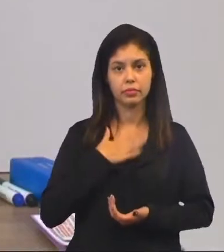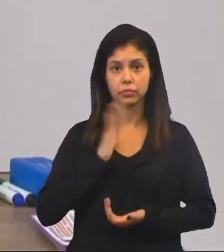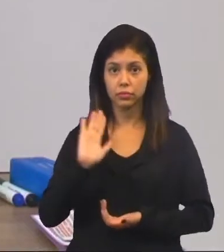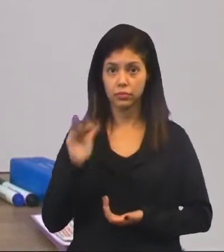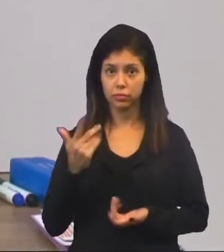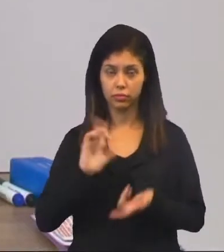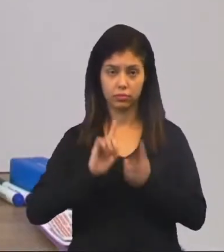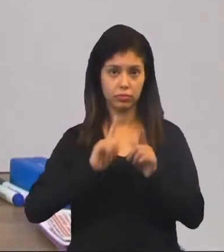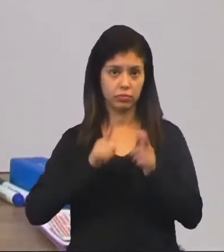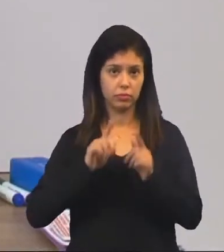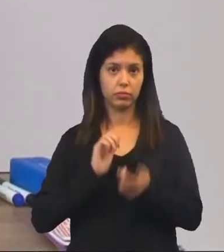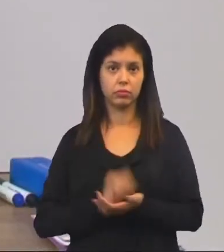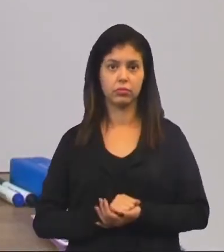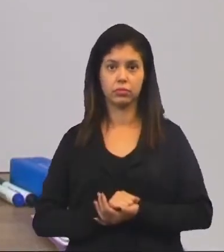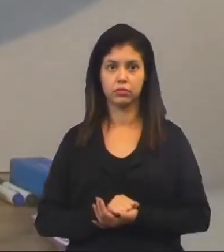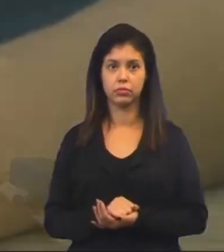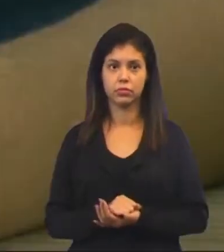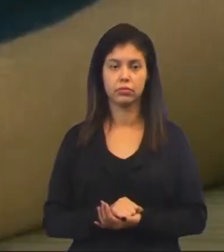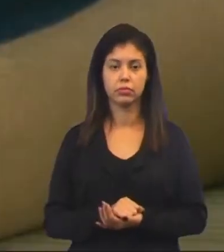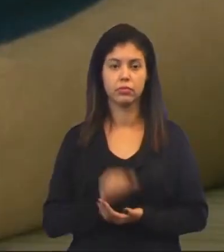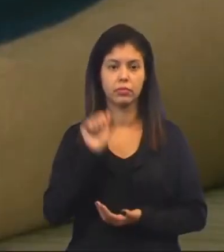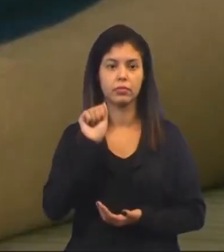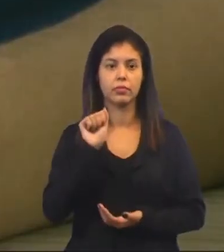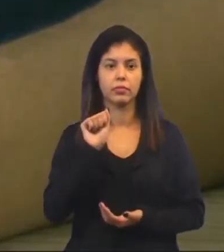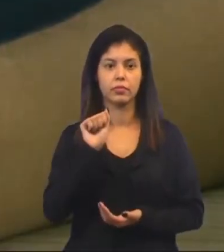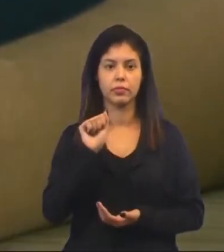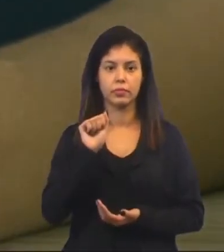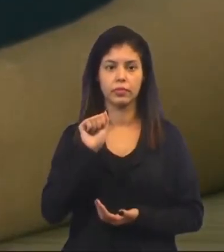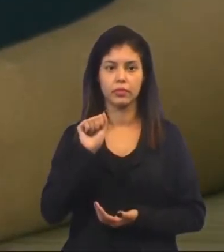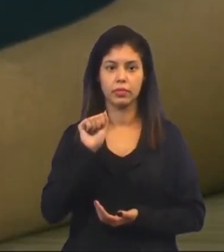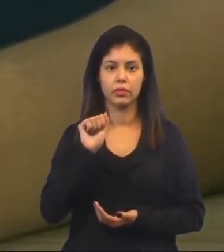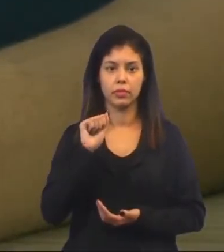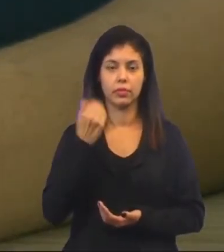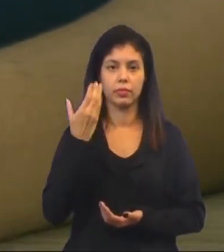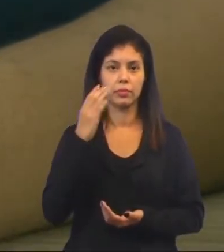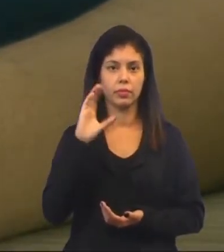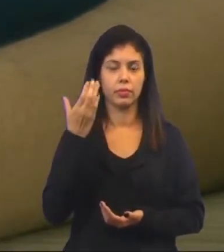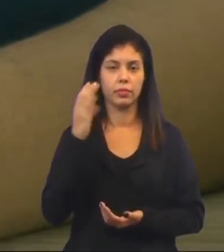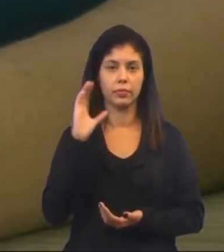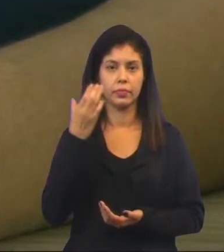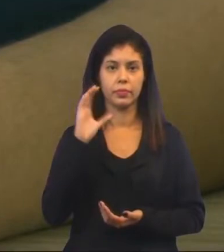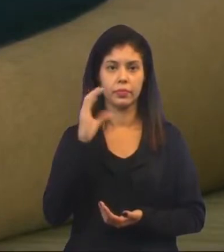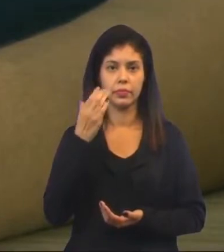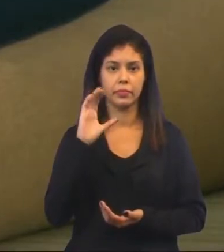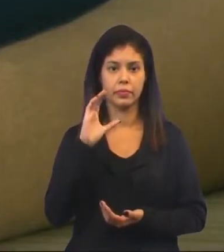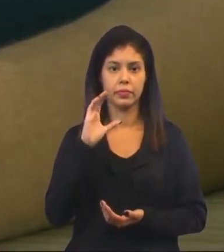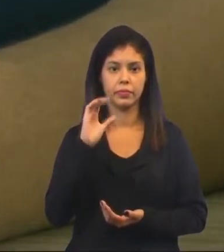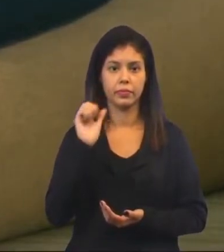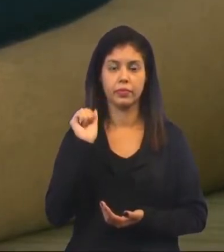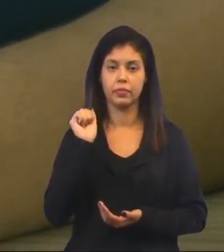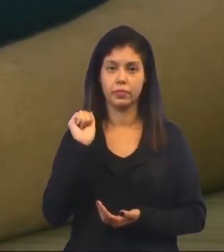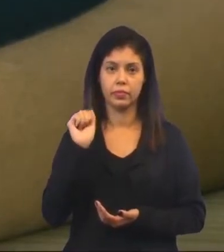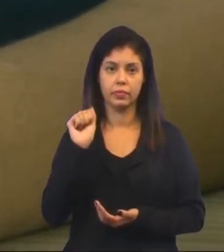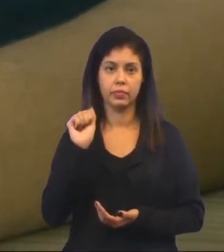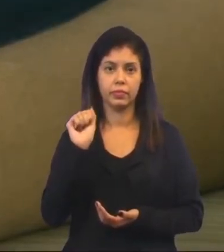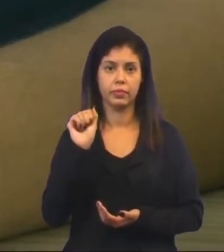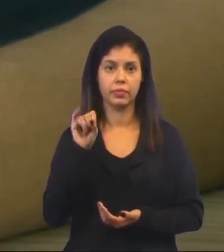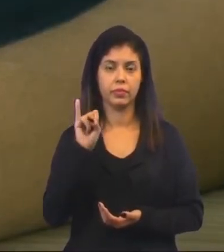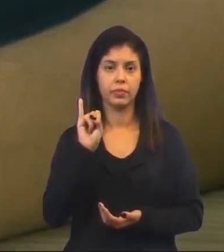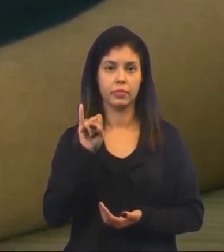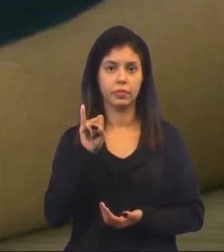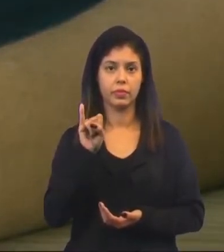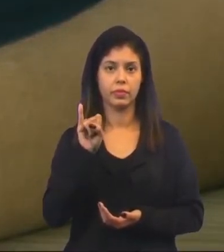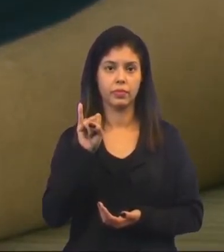são as letrinhas da palavra açaí. A C C Cedilha A